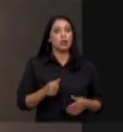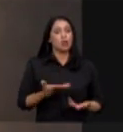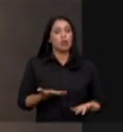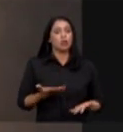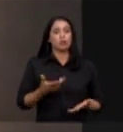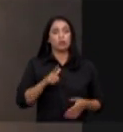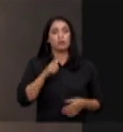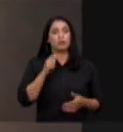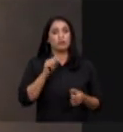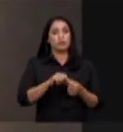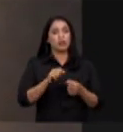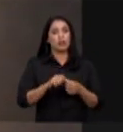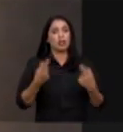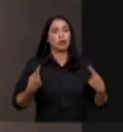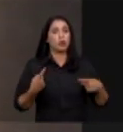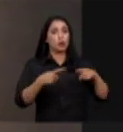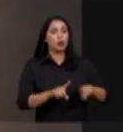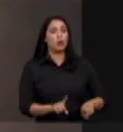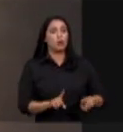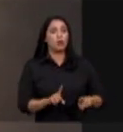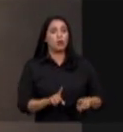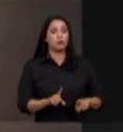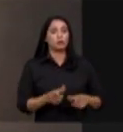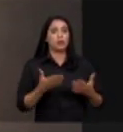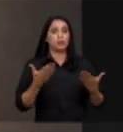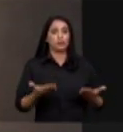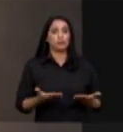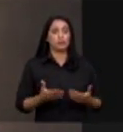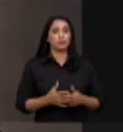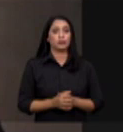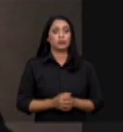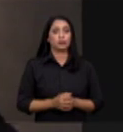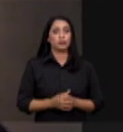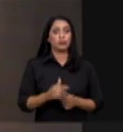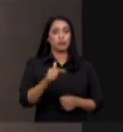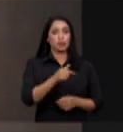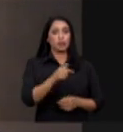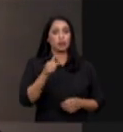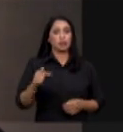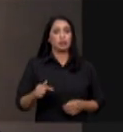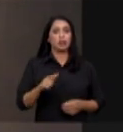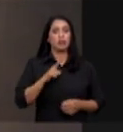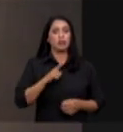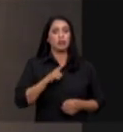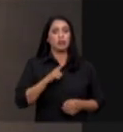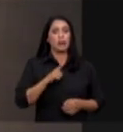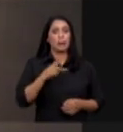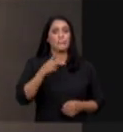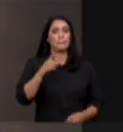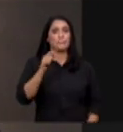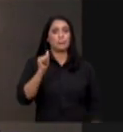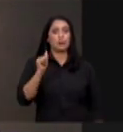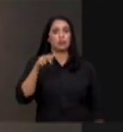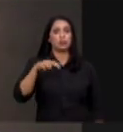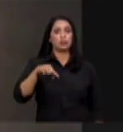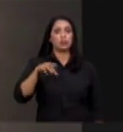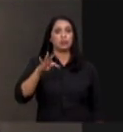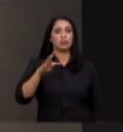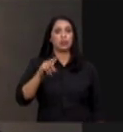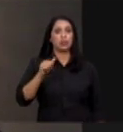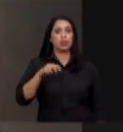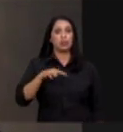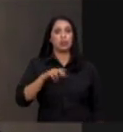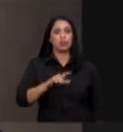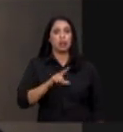pontas de faca. No último final de semana, como presidente da Comissão de Meio Ambiente, eu estive no Pantanal. Fiz parte da comissão externa que